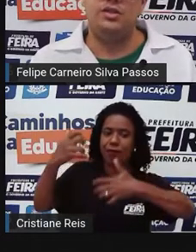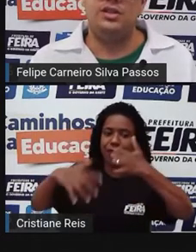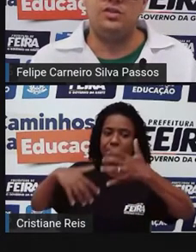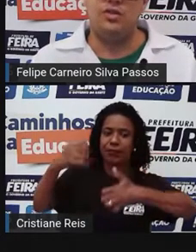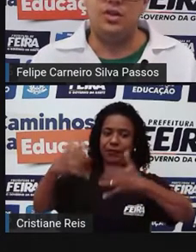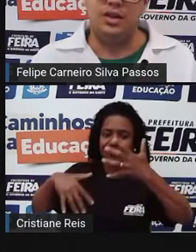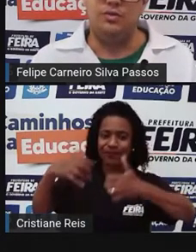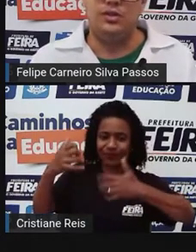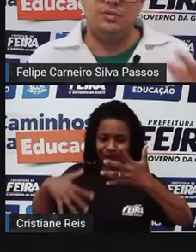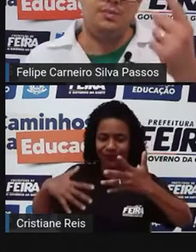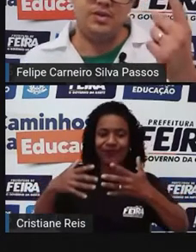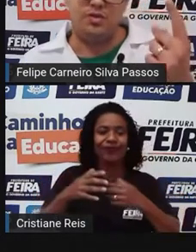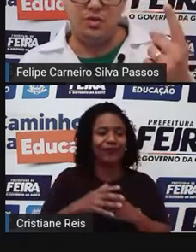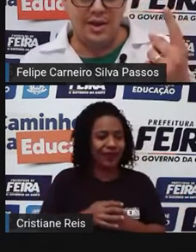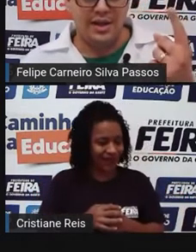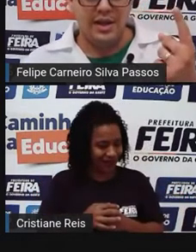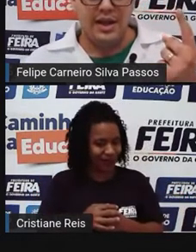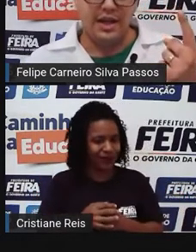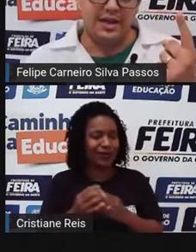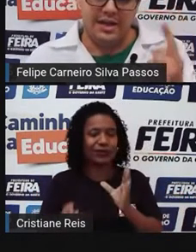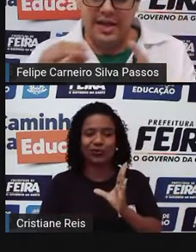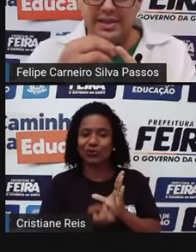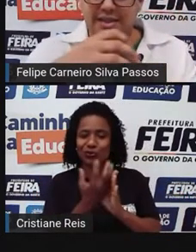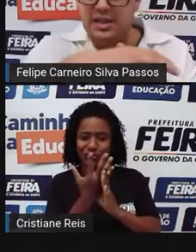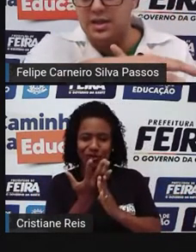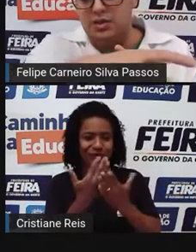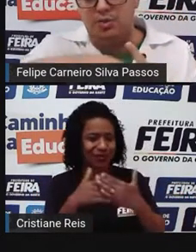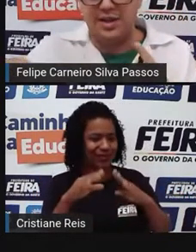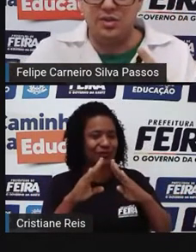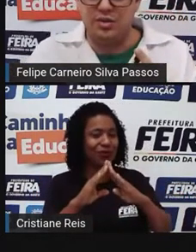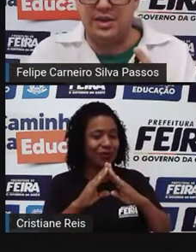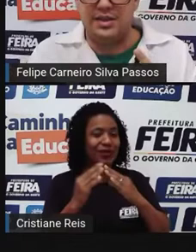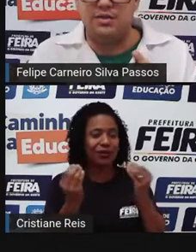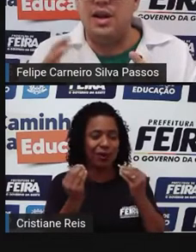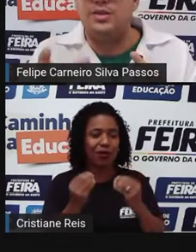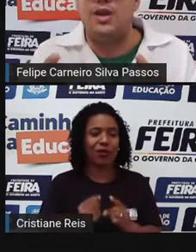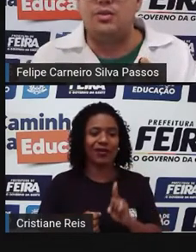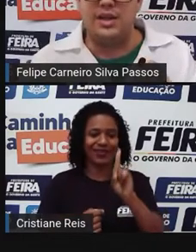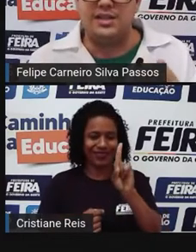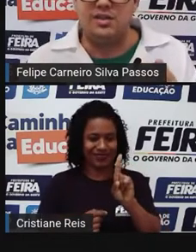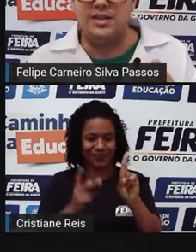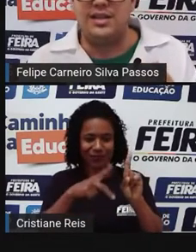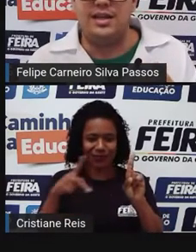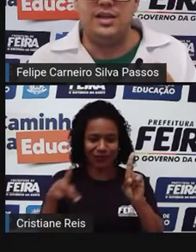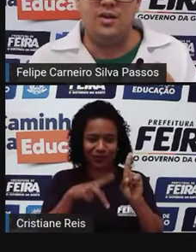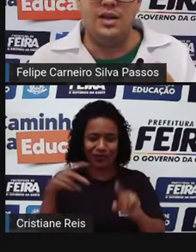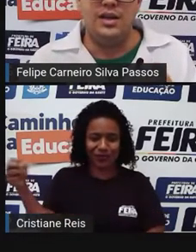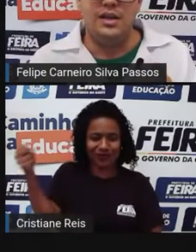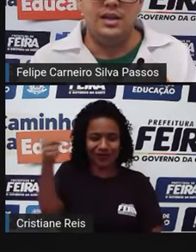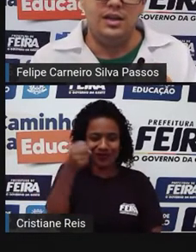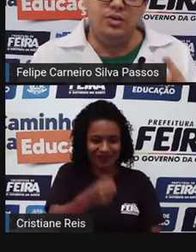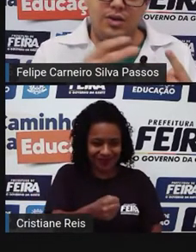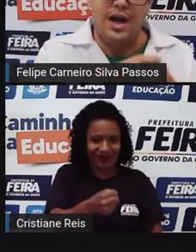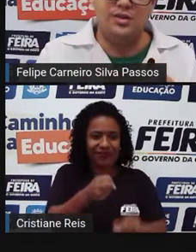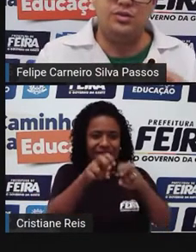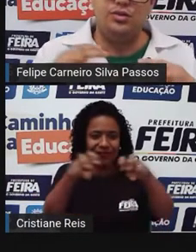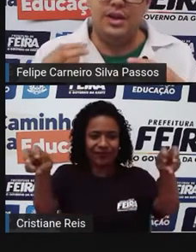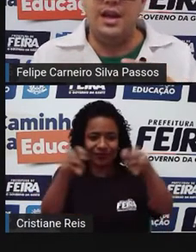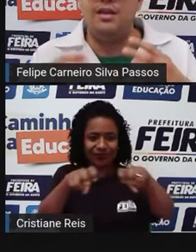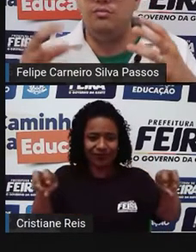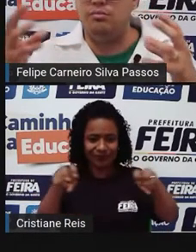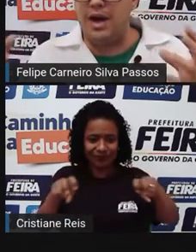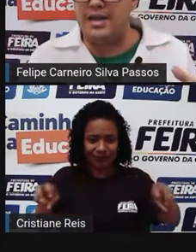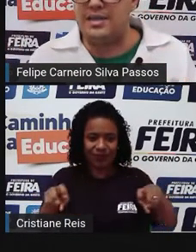modelo de escola, onde uma pessoa, ela ia ensinando para as outras. Não é isso que acontece na nossa sala de aula? Eu, no caso,